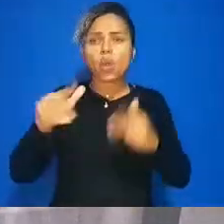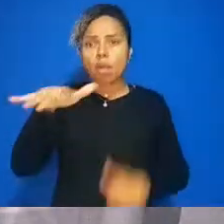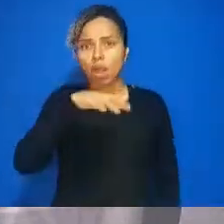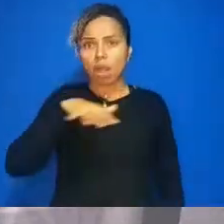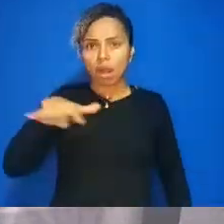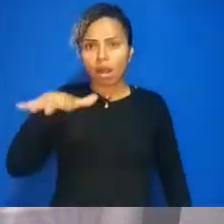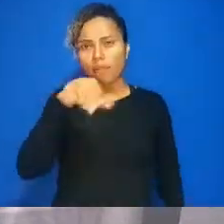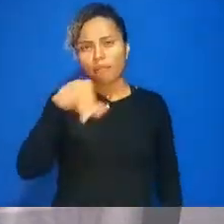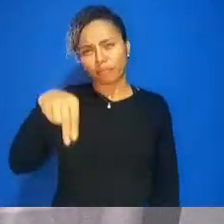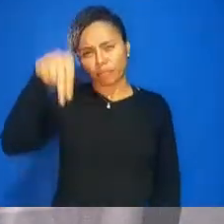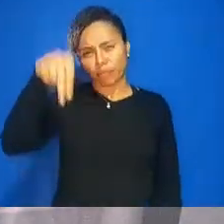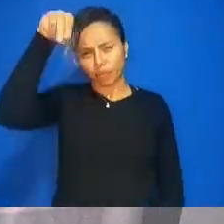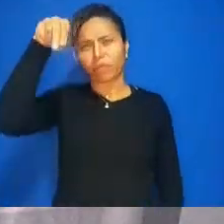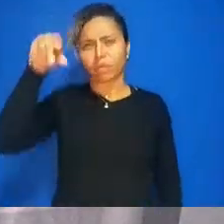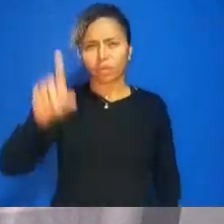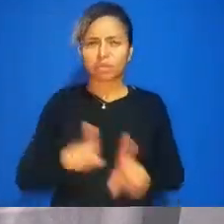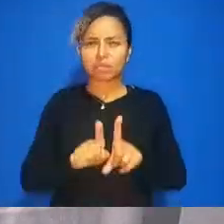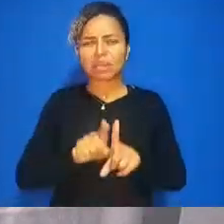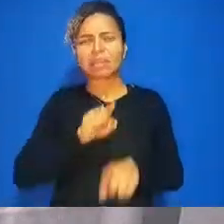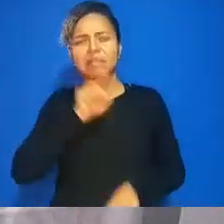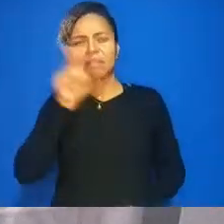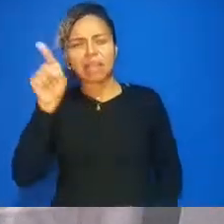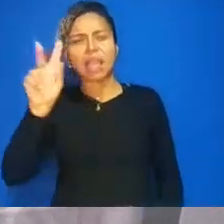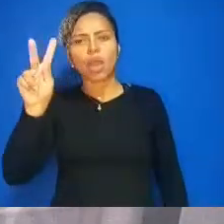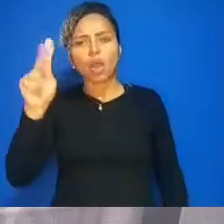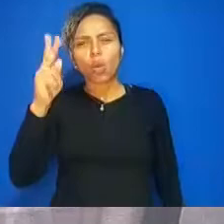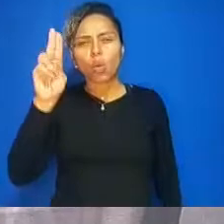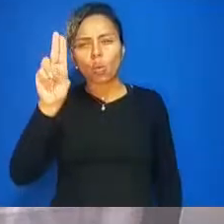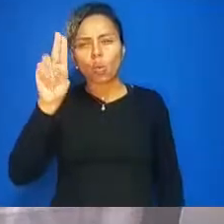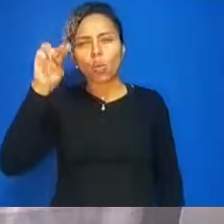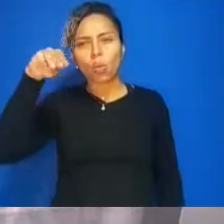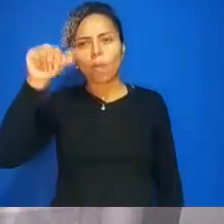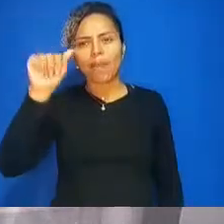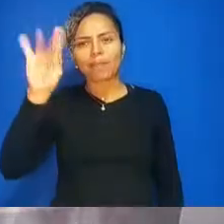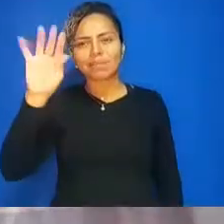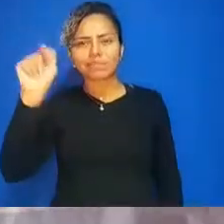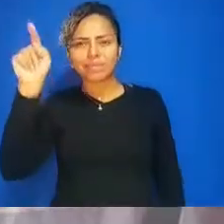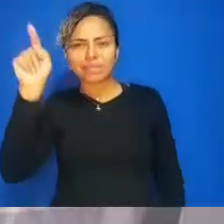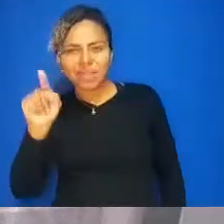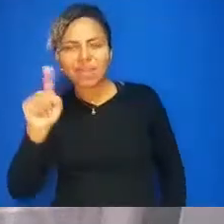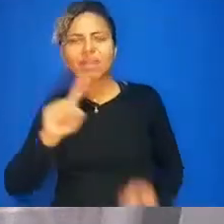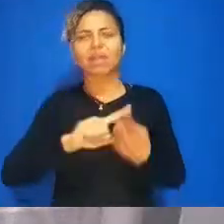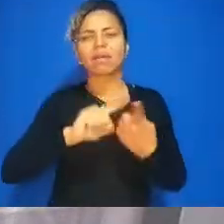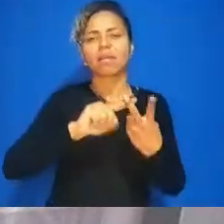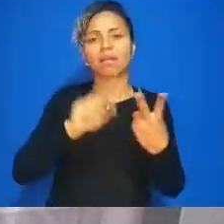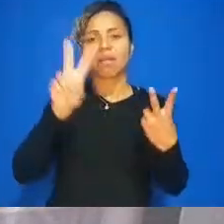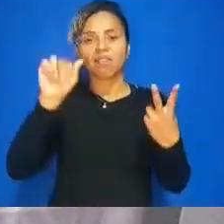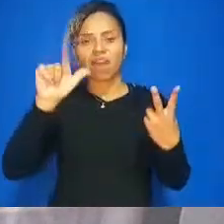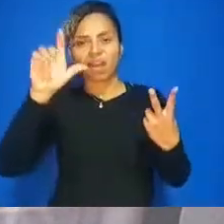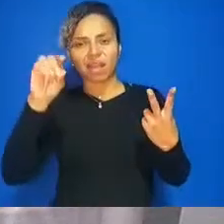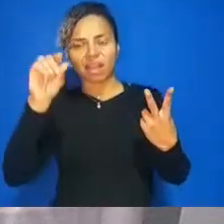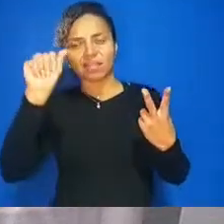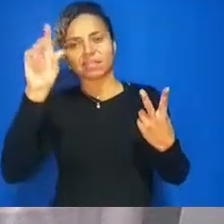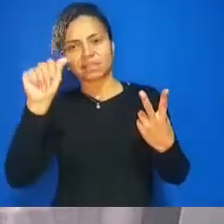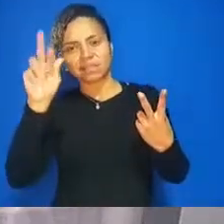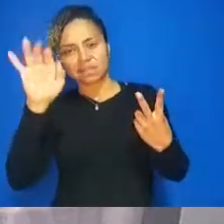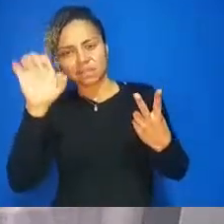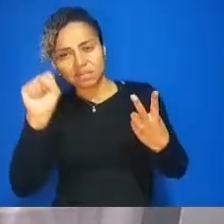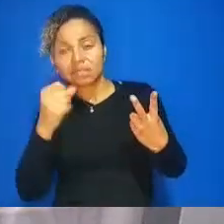ali o Maitá Valadares então realmente é importante vereador